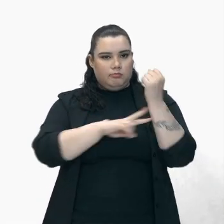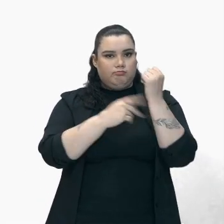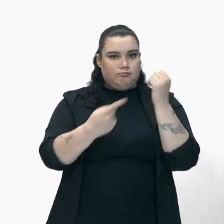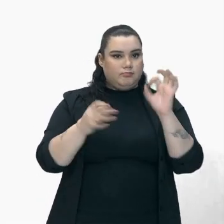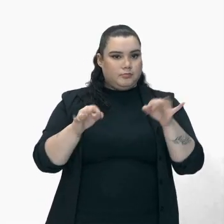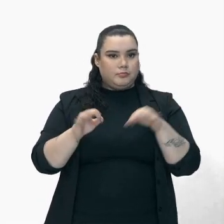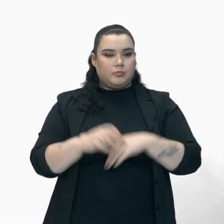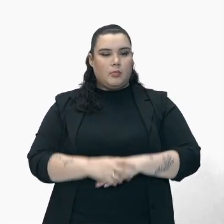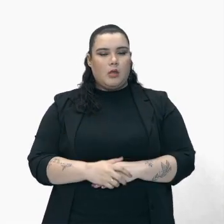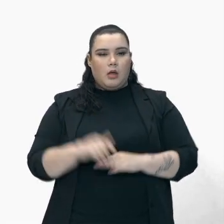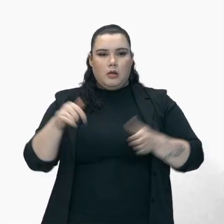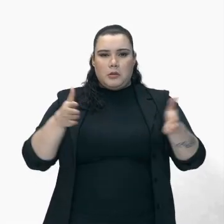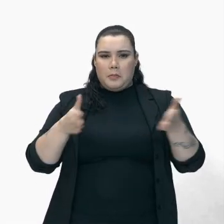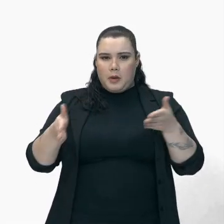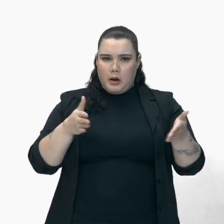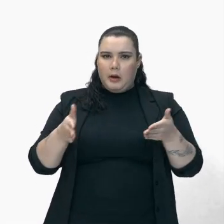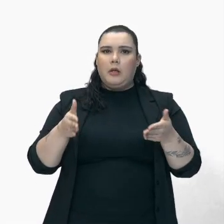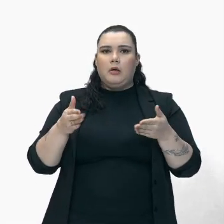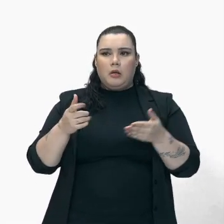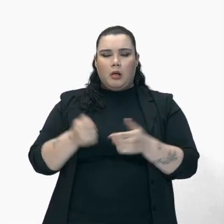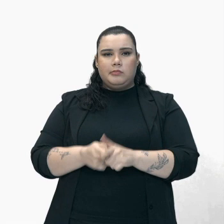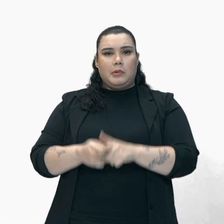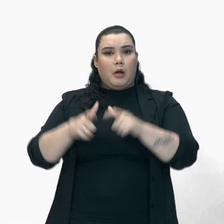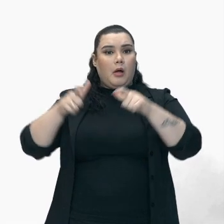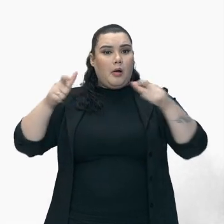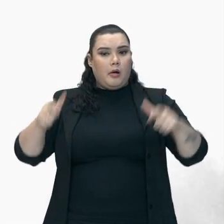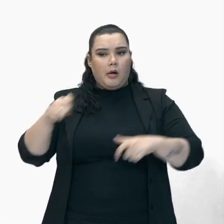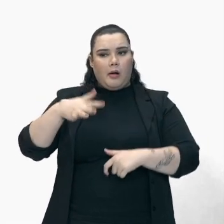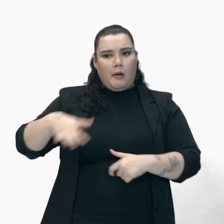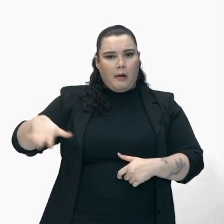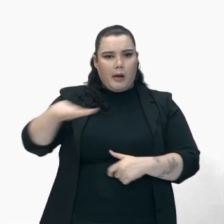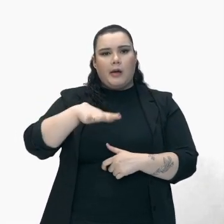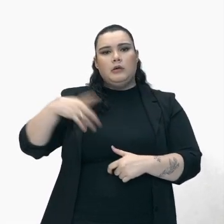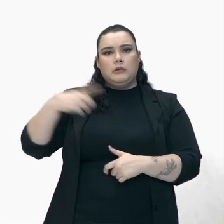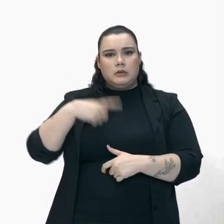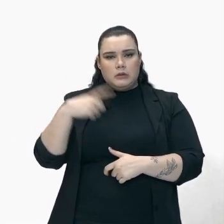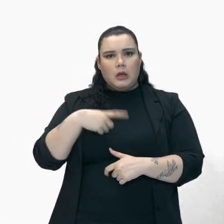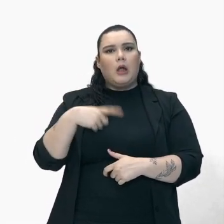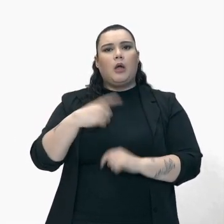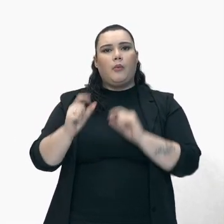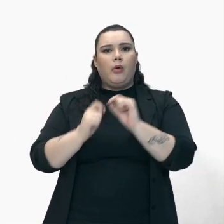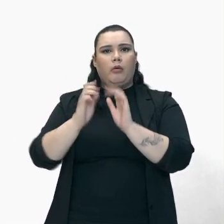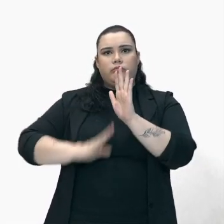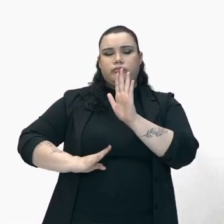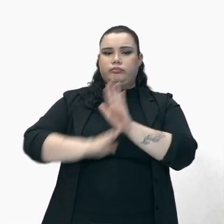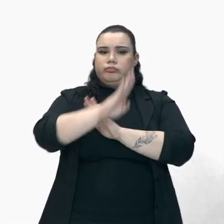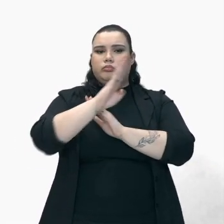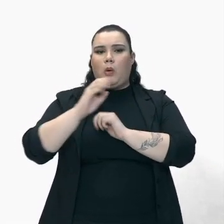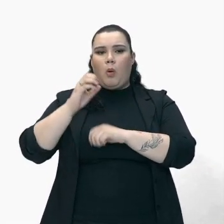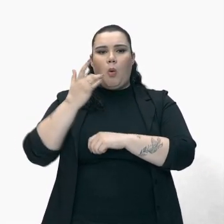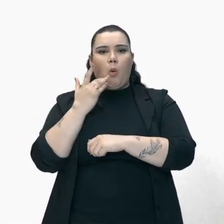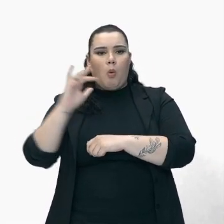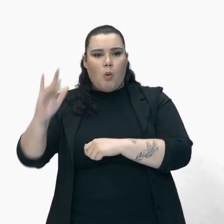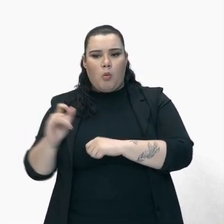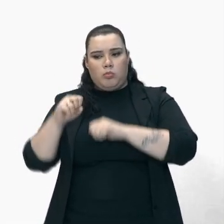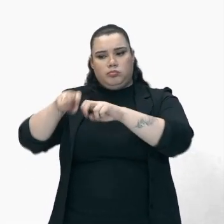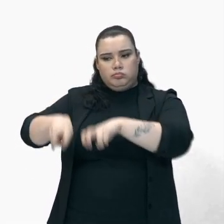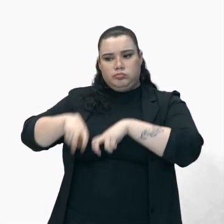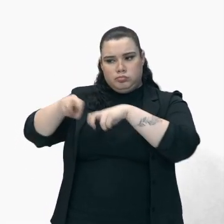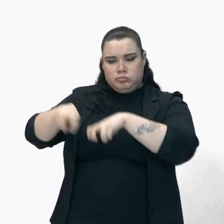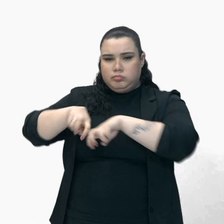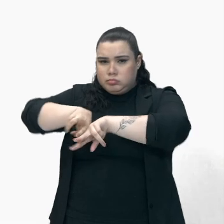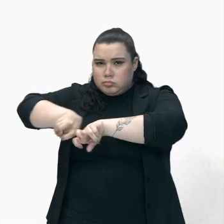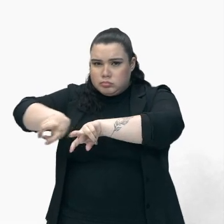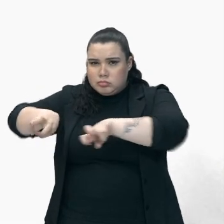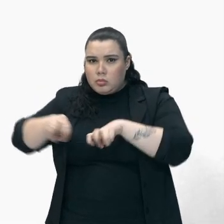grande A extração de ouro Principalmente Na região de Minas Gerais Os brasileiros Que encontravam o ouro Deviam pagar o quinto Ou